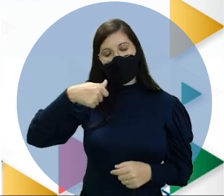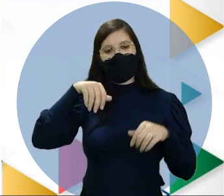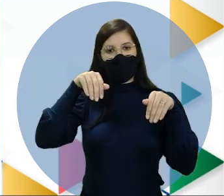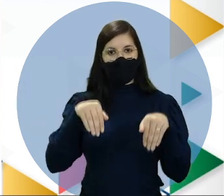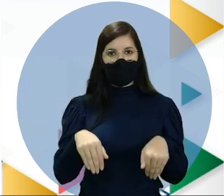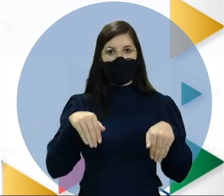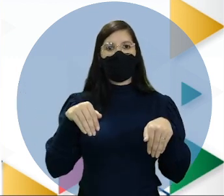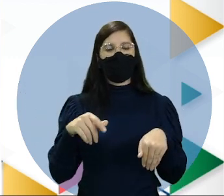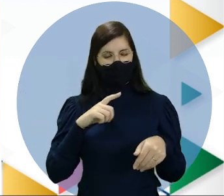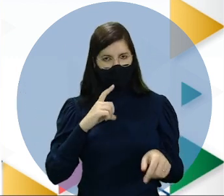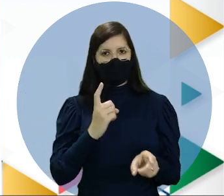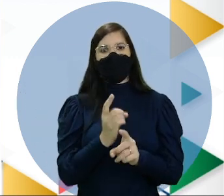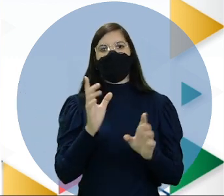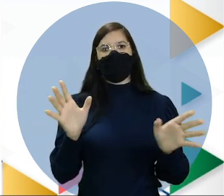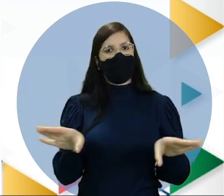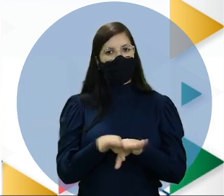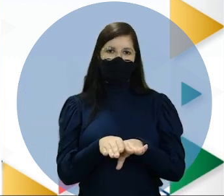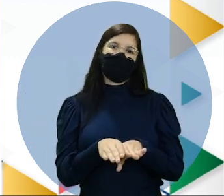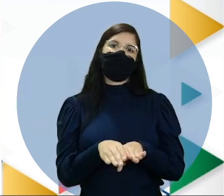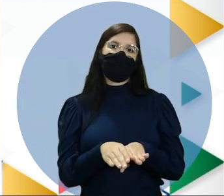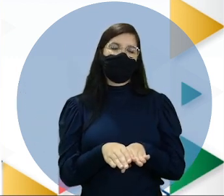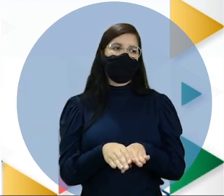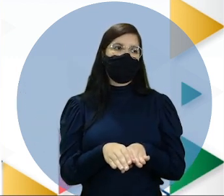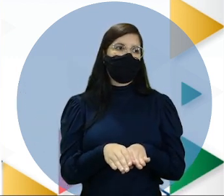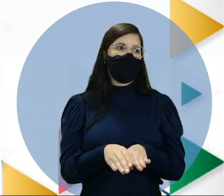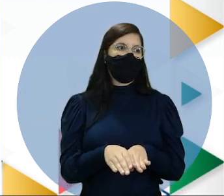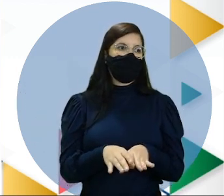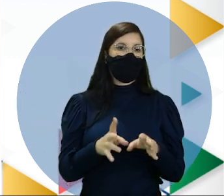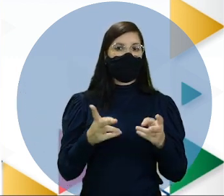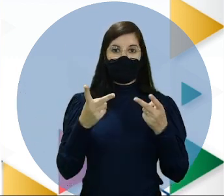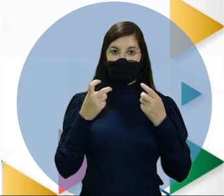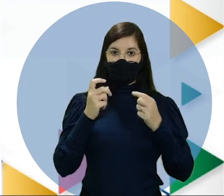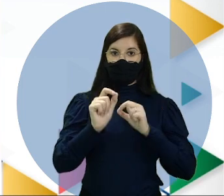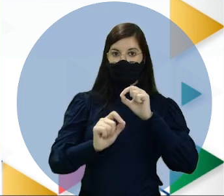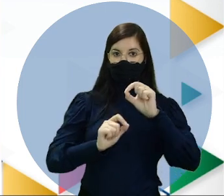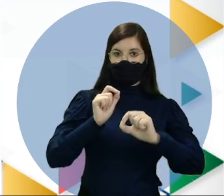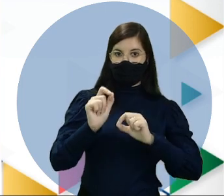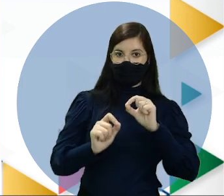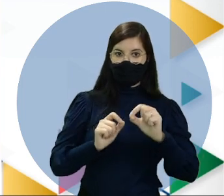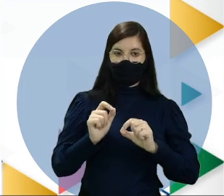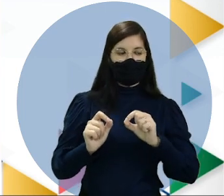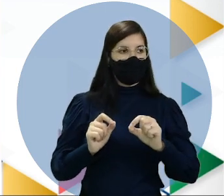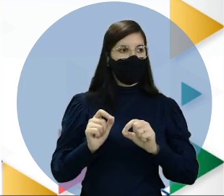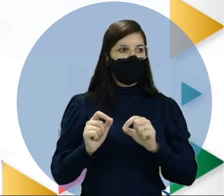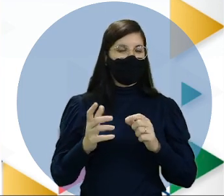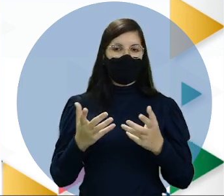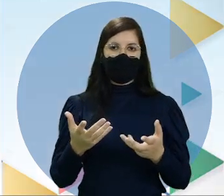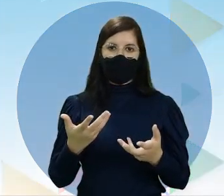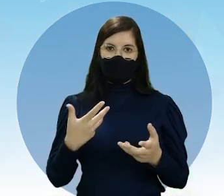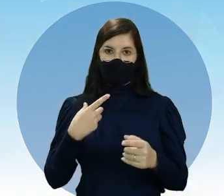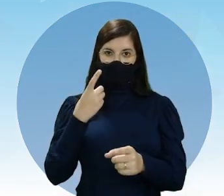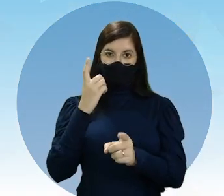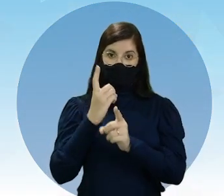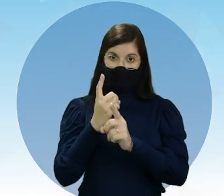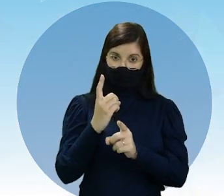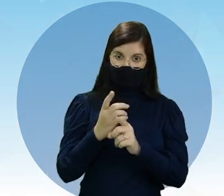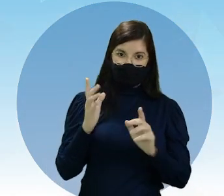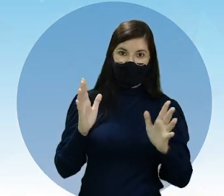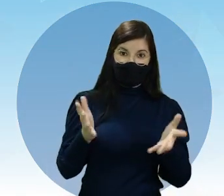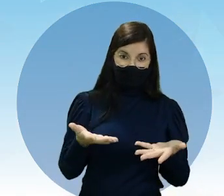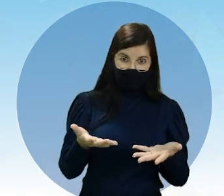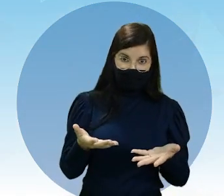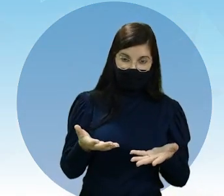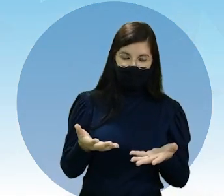também na Austrália. Então, vê só, galerinha. Quando se encontrou esses